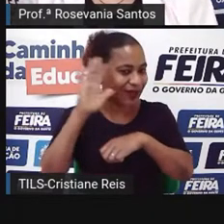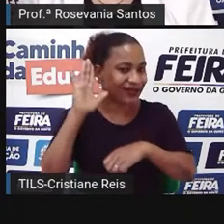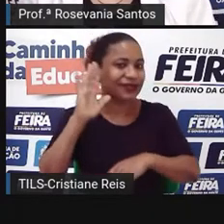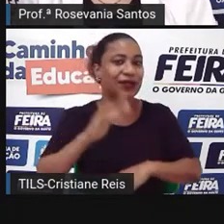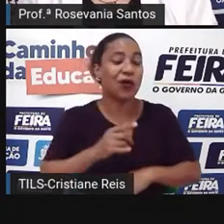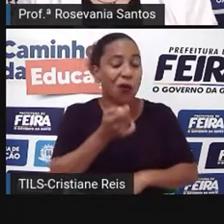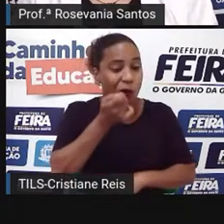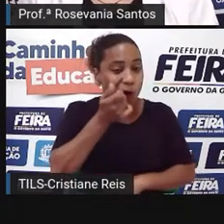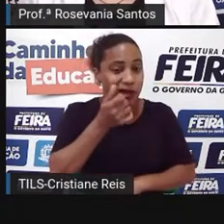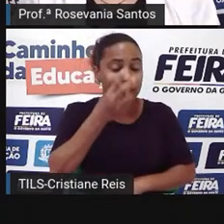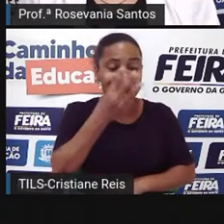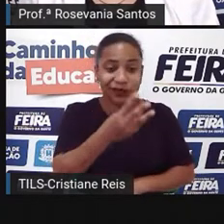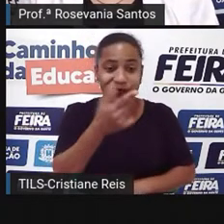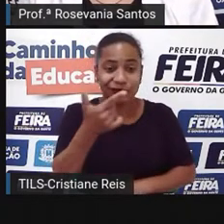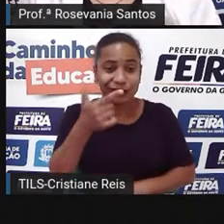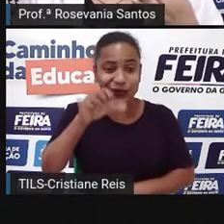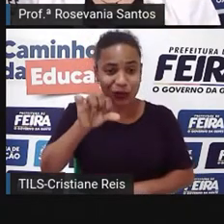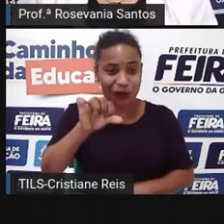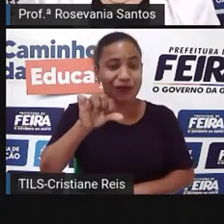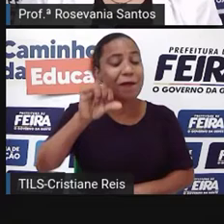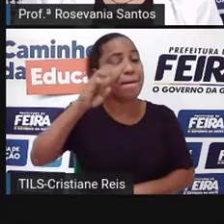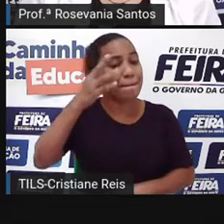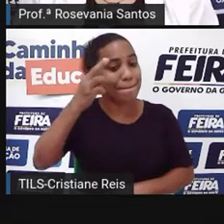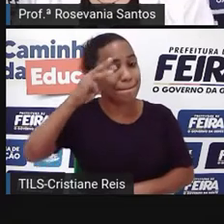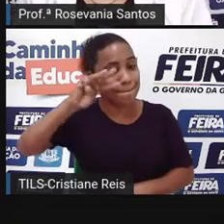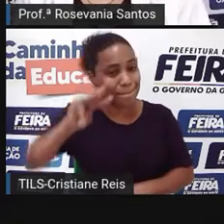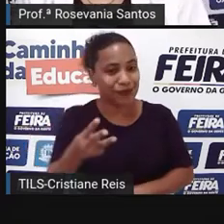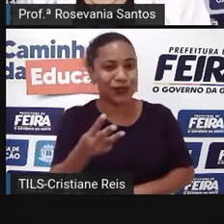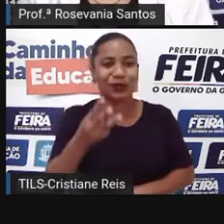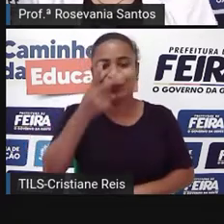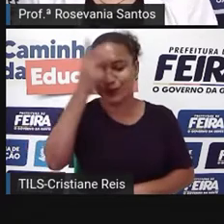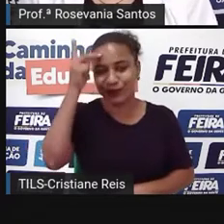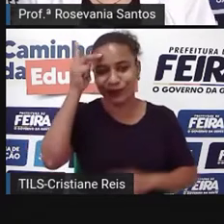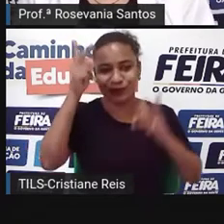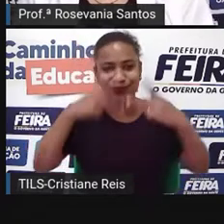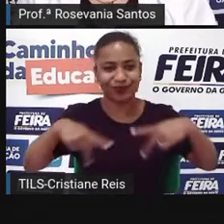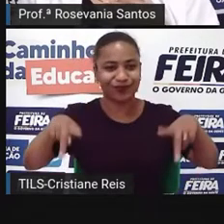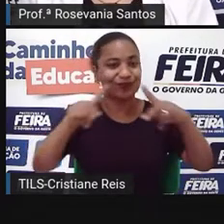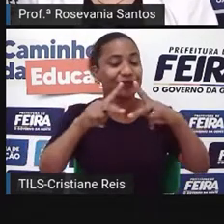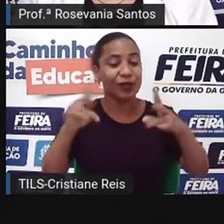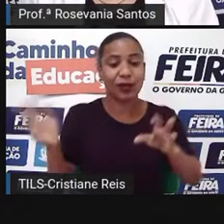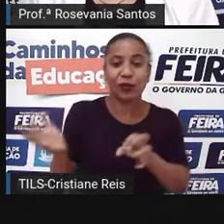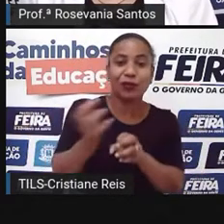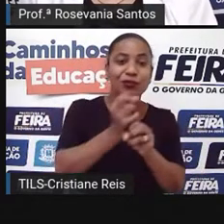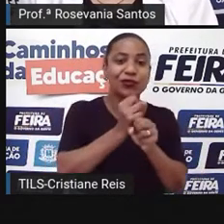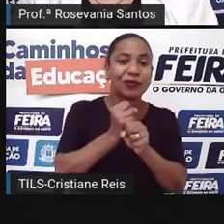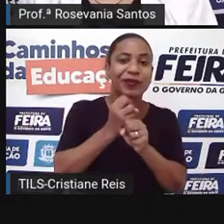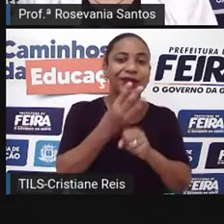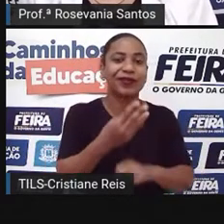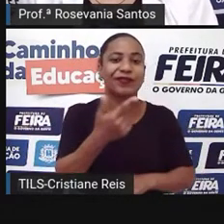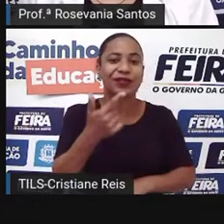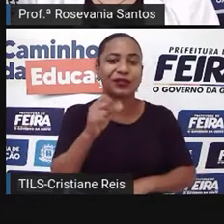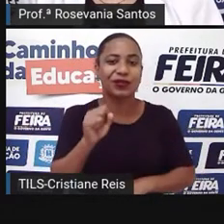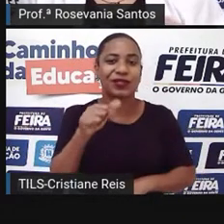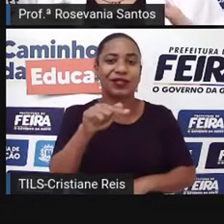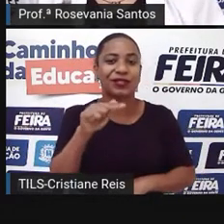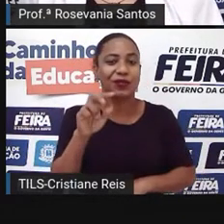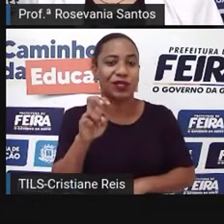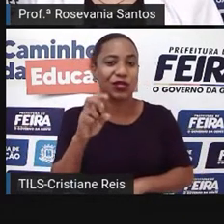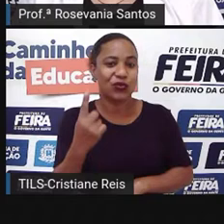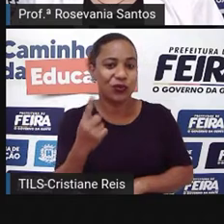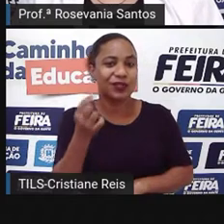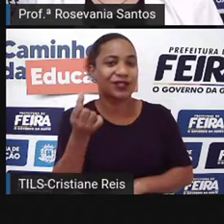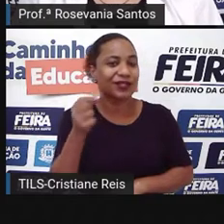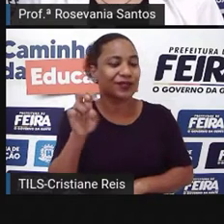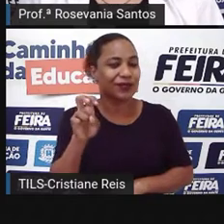329 milhões de habitantes, que é 328, 751 mil, 657 habitantes. E